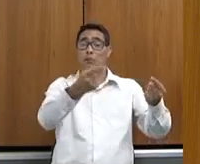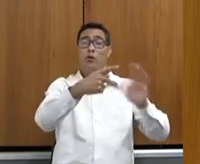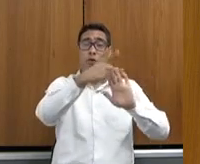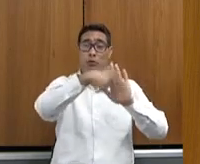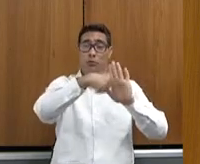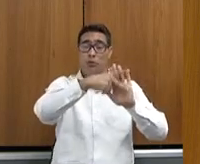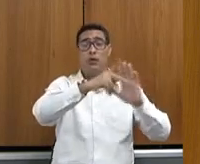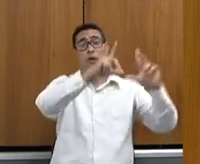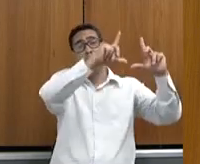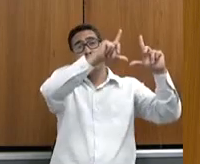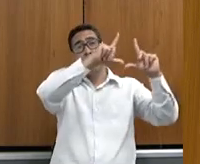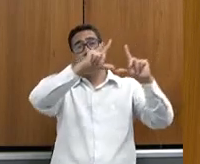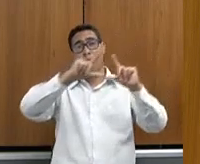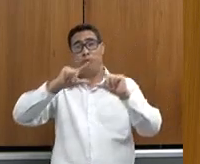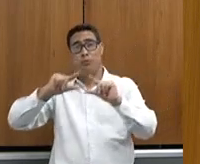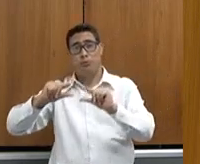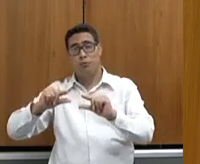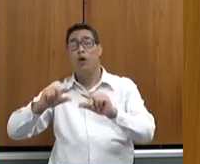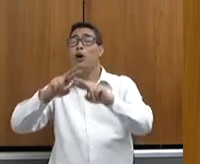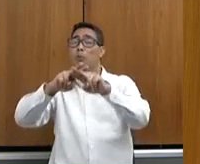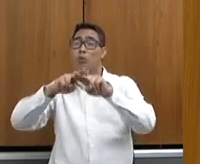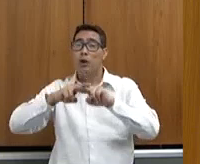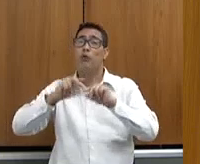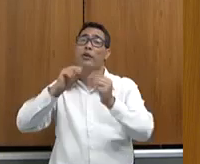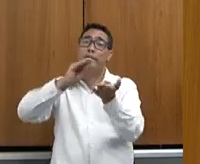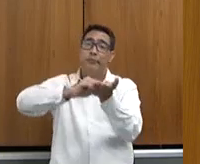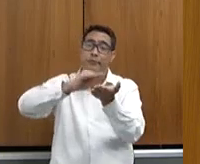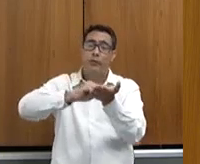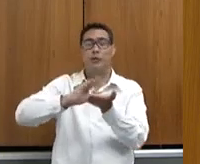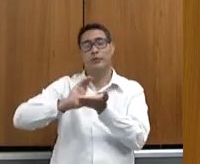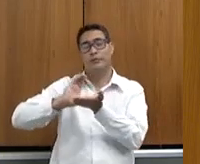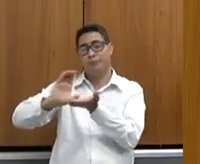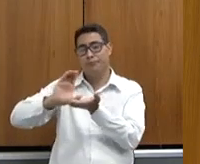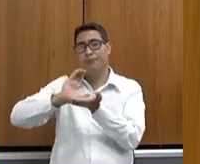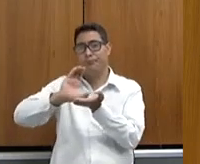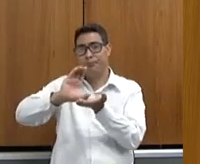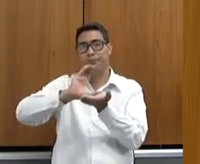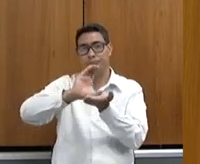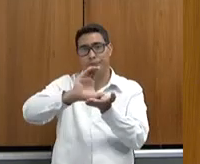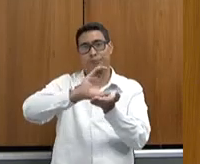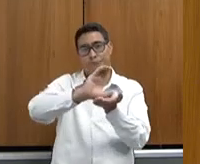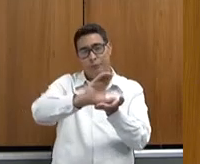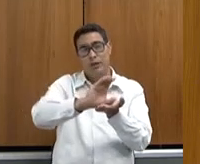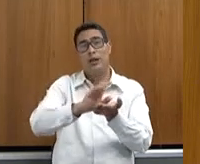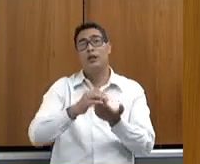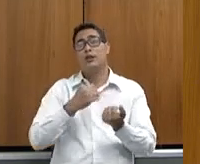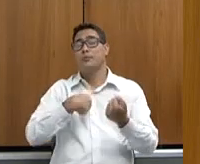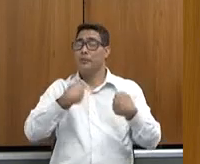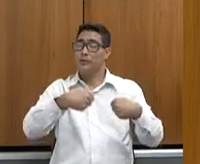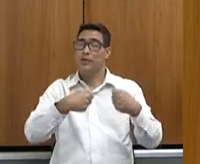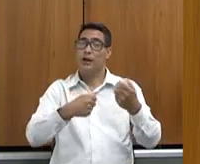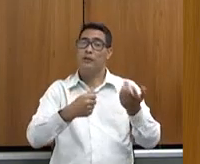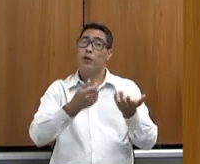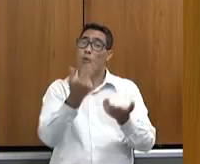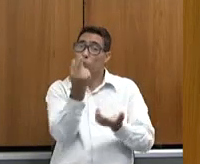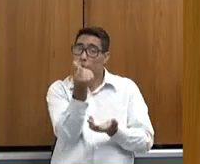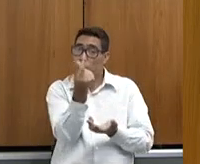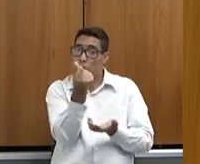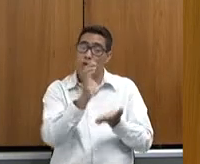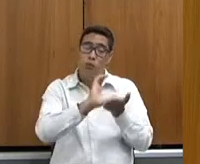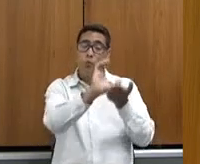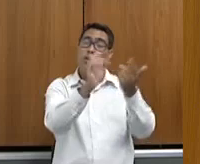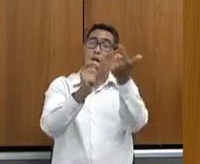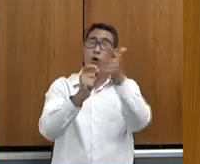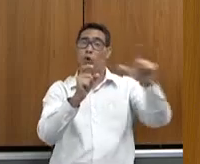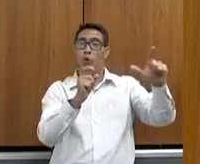ele diminuiu muito por falta de investimento, falta de recurso, nós passamos realmente por momentos que a gente tinha que priorizar o uso de recurso e muitas vezes não estava